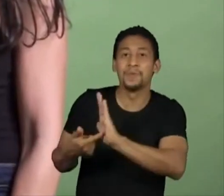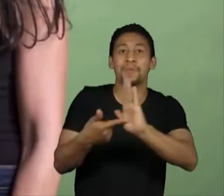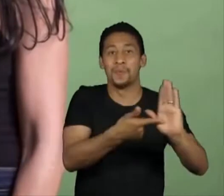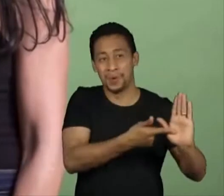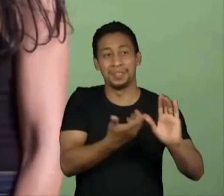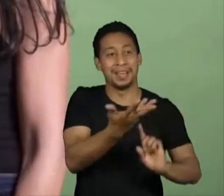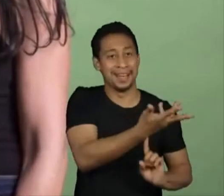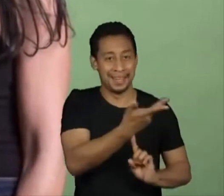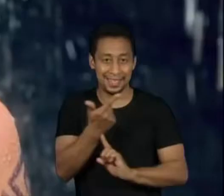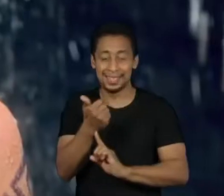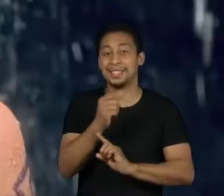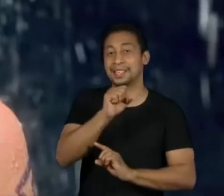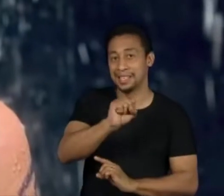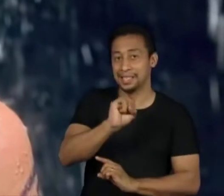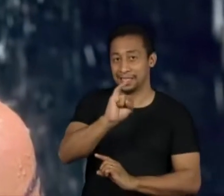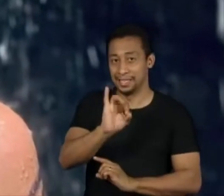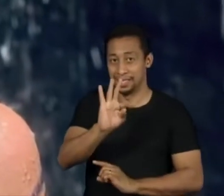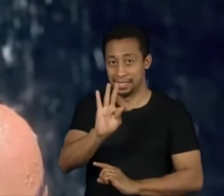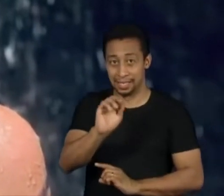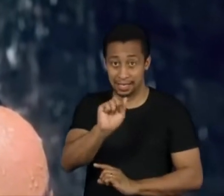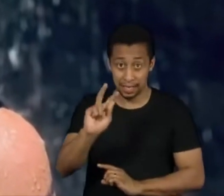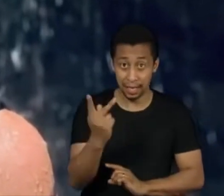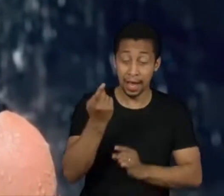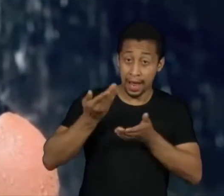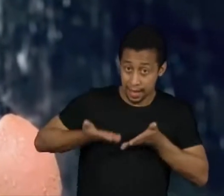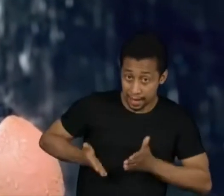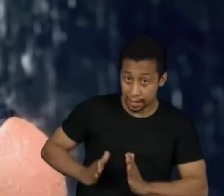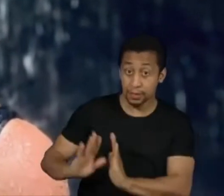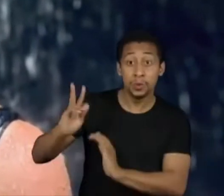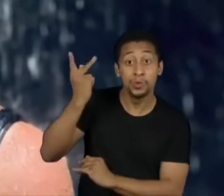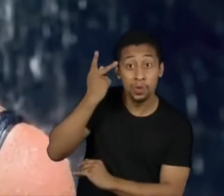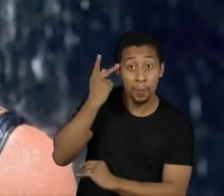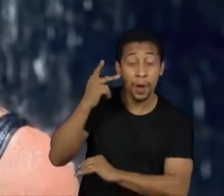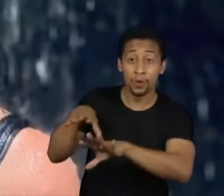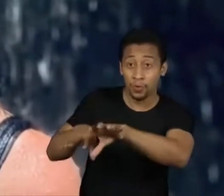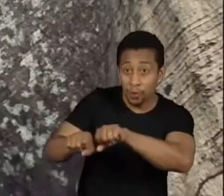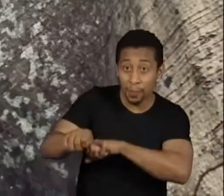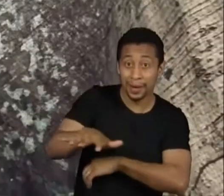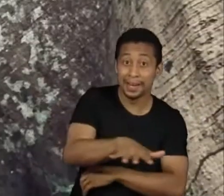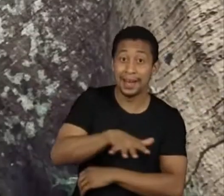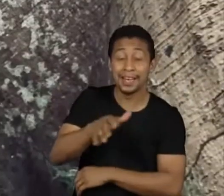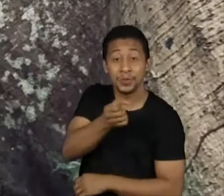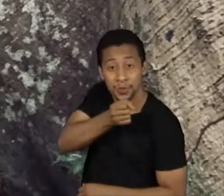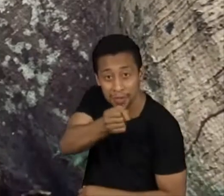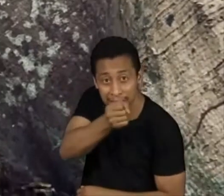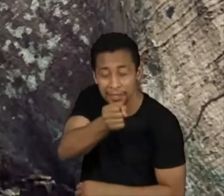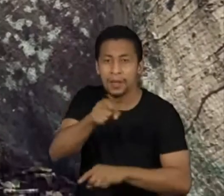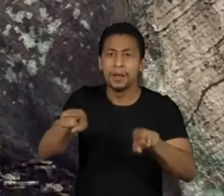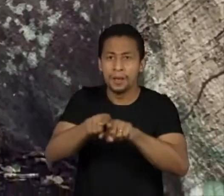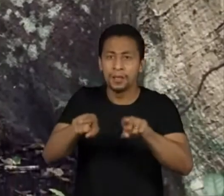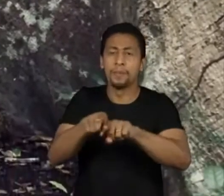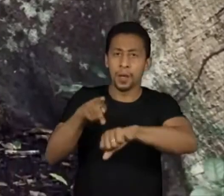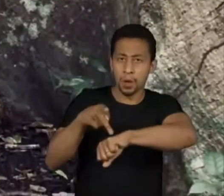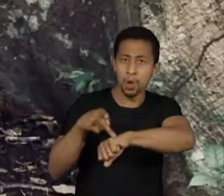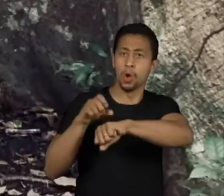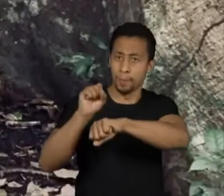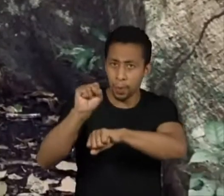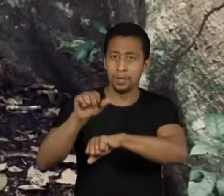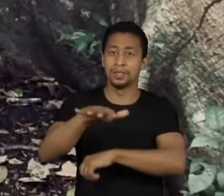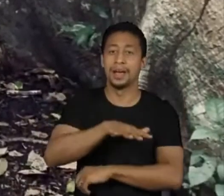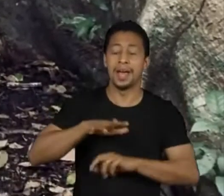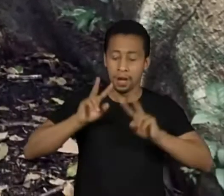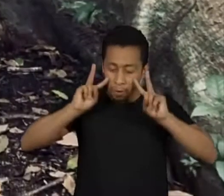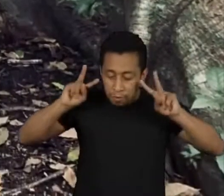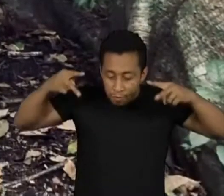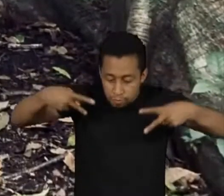visual Cita. Nascida em São Paulo, ela é formada em jornalismo e se especializou em antropologia